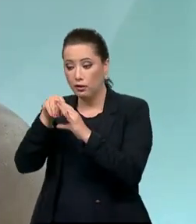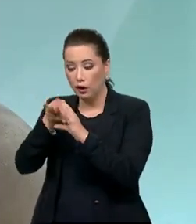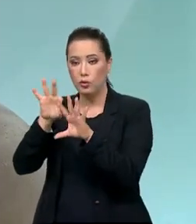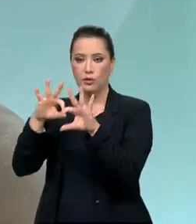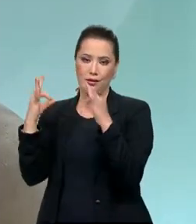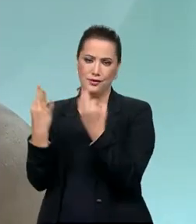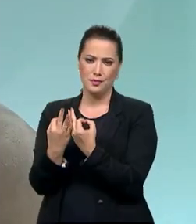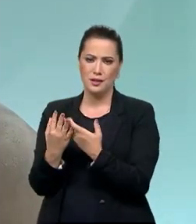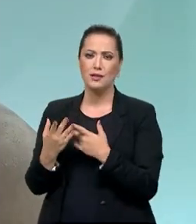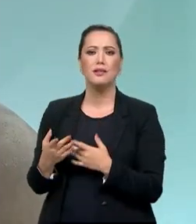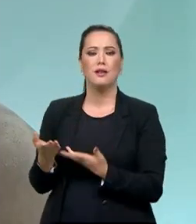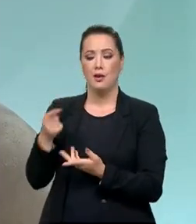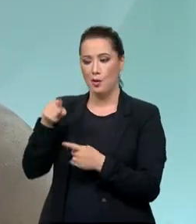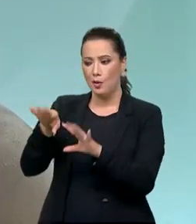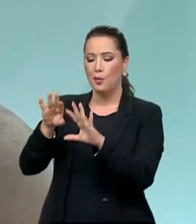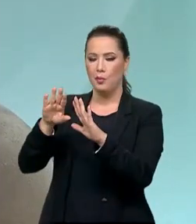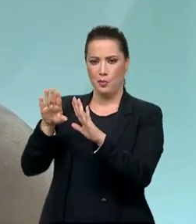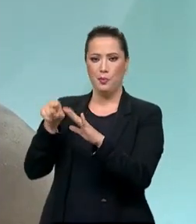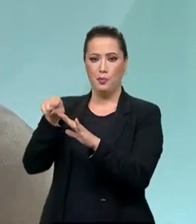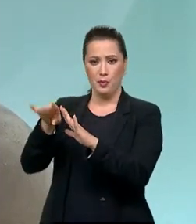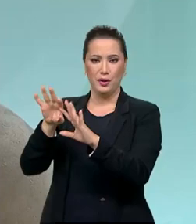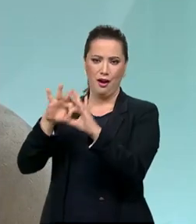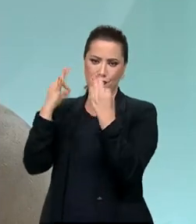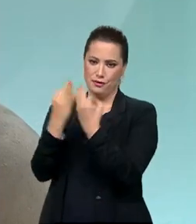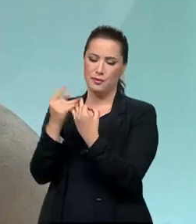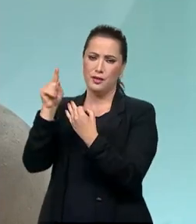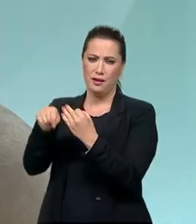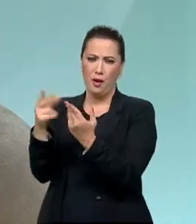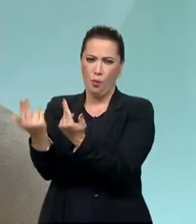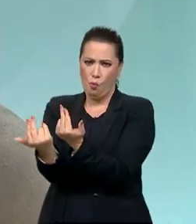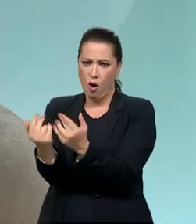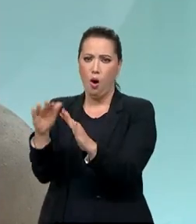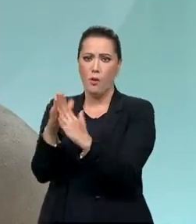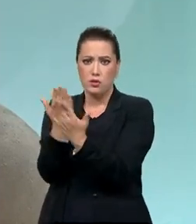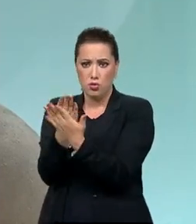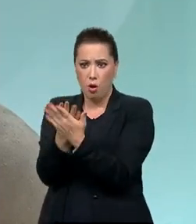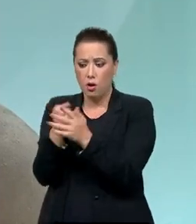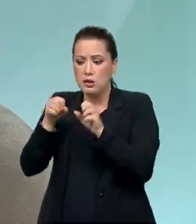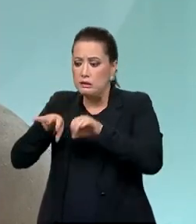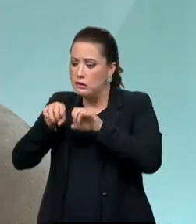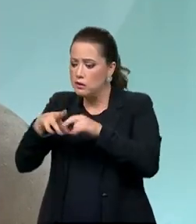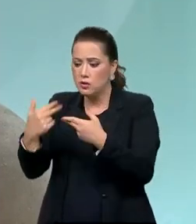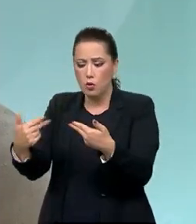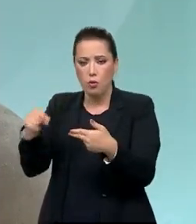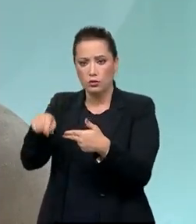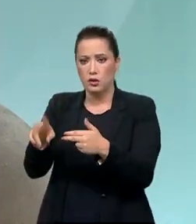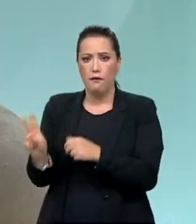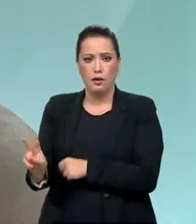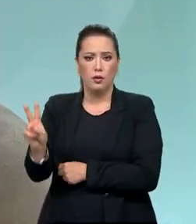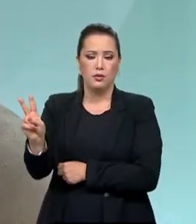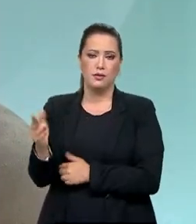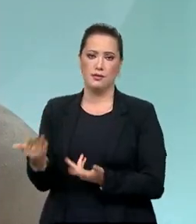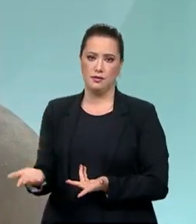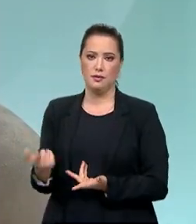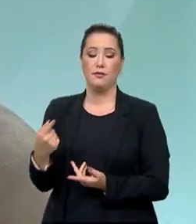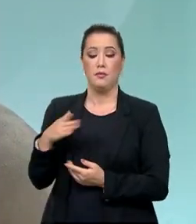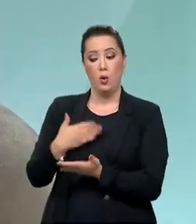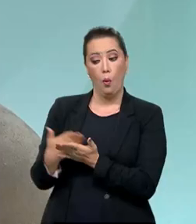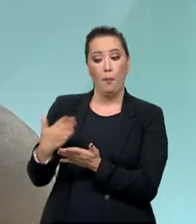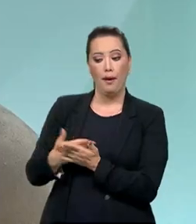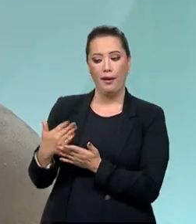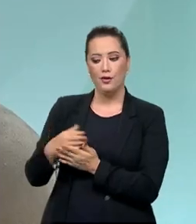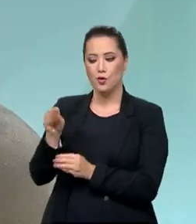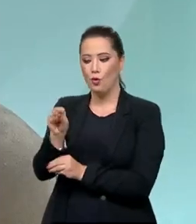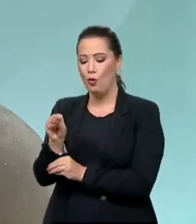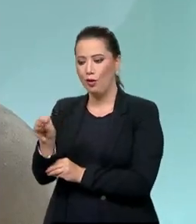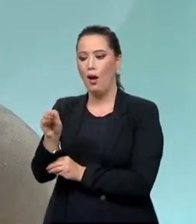relações, é uma escola de fraternidade. Se eu fortaleço a família, eu tenho já 80% do